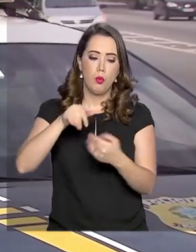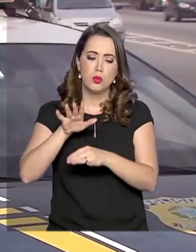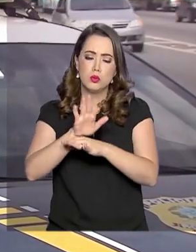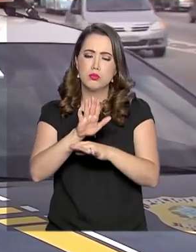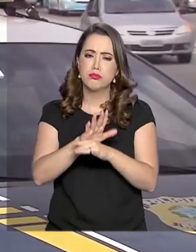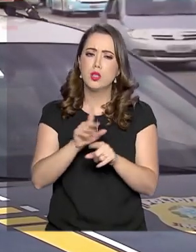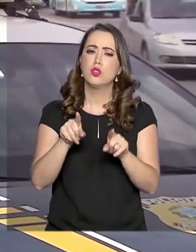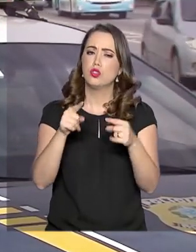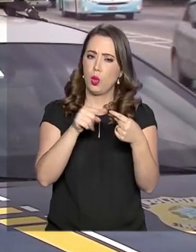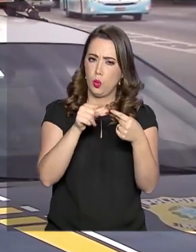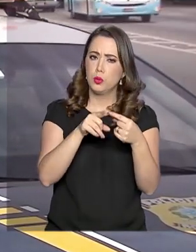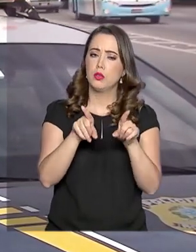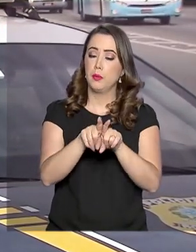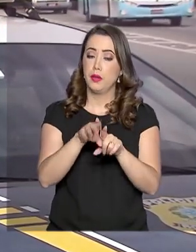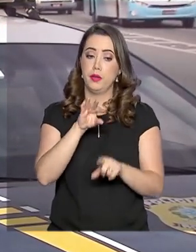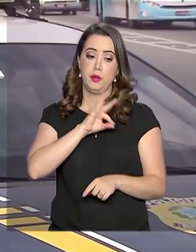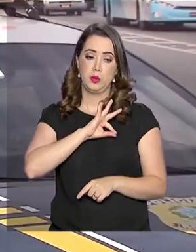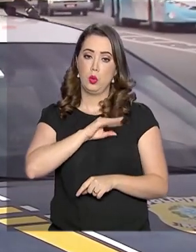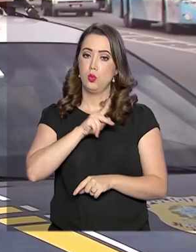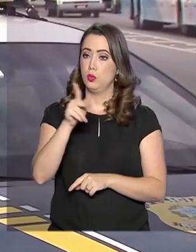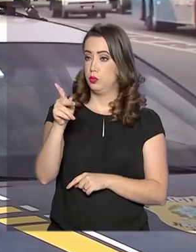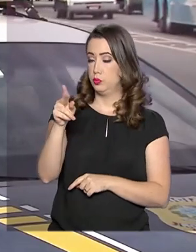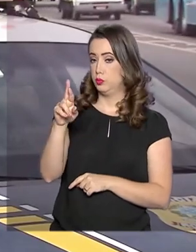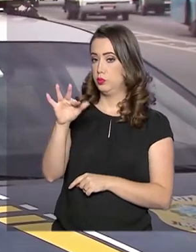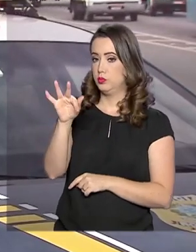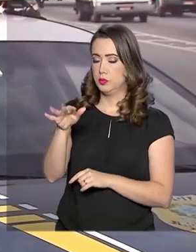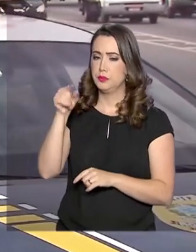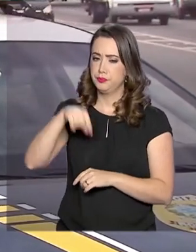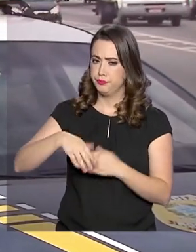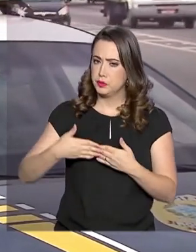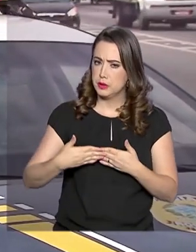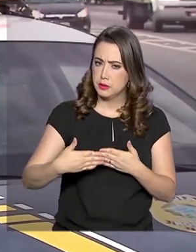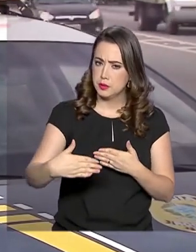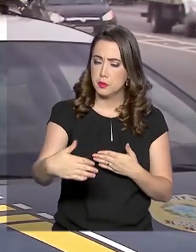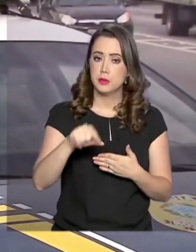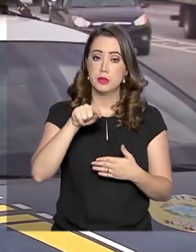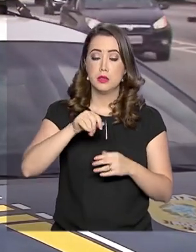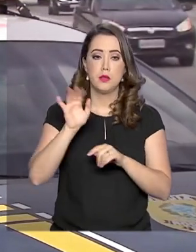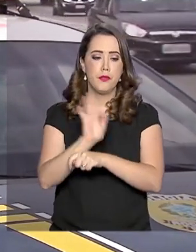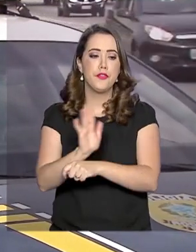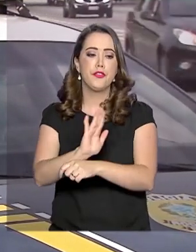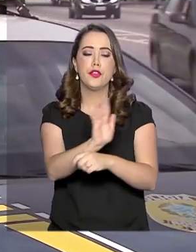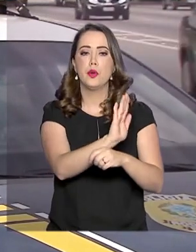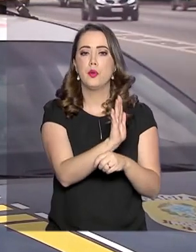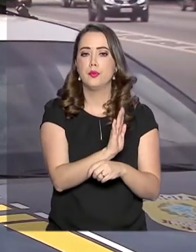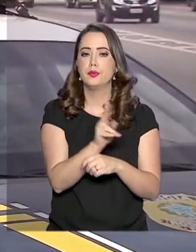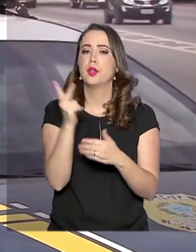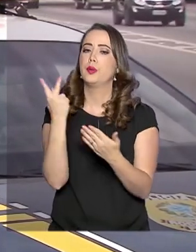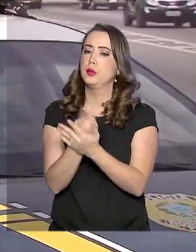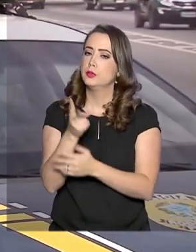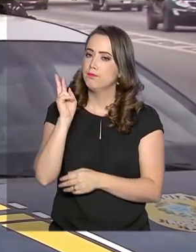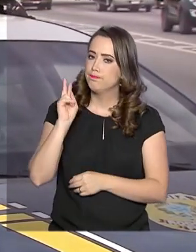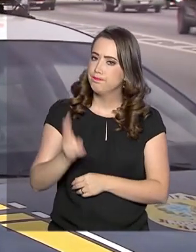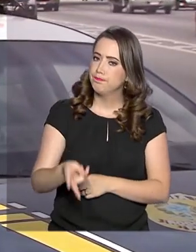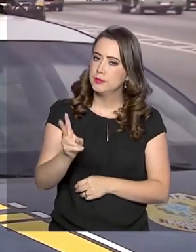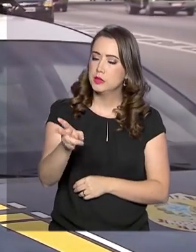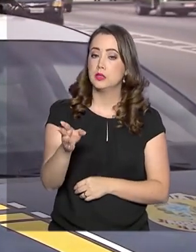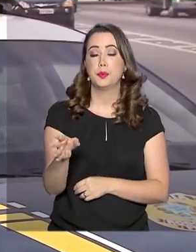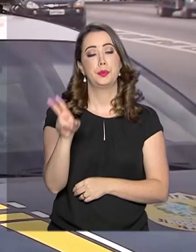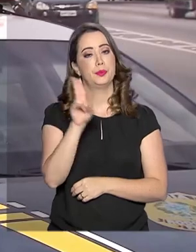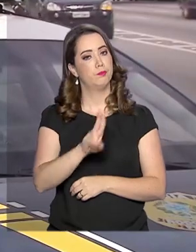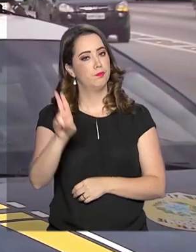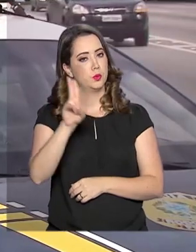Rodoviária Federal. Ao longo desse mês, peças publicitárias irão chamar a atenção para problemas recorrentes no trânsito, como